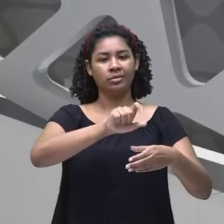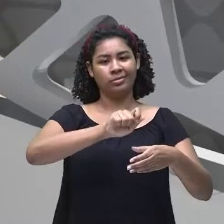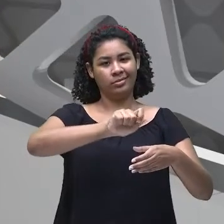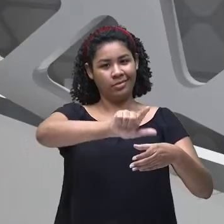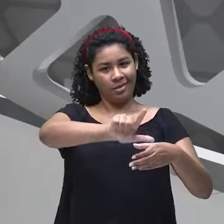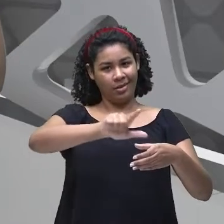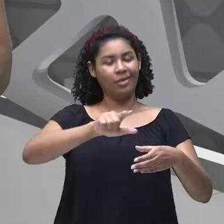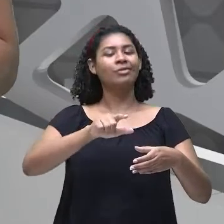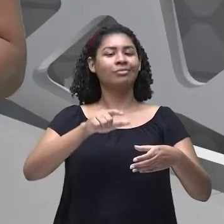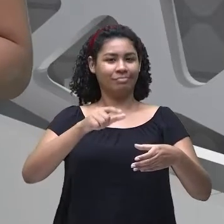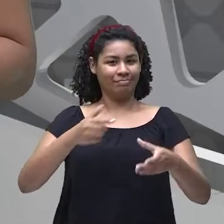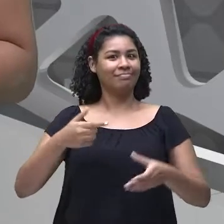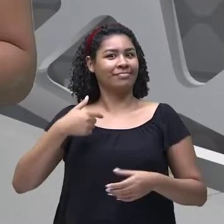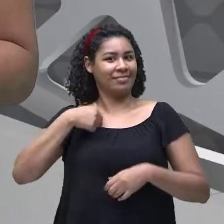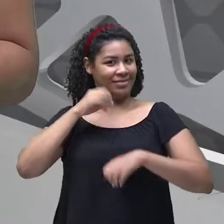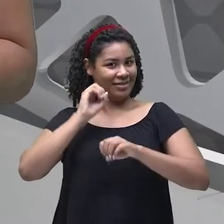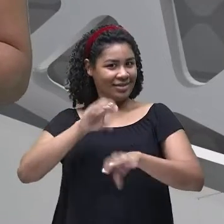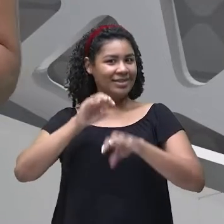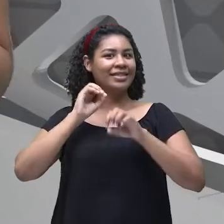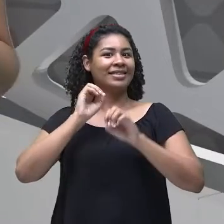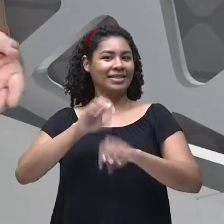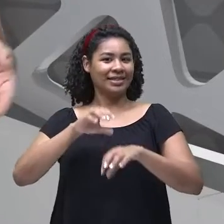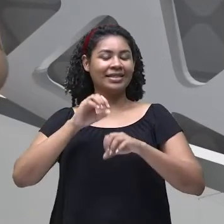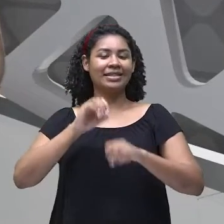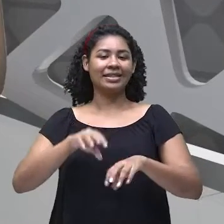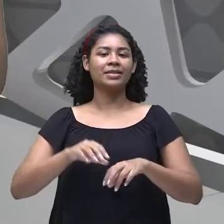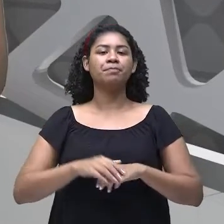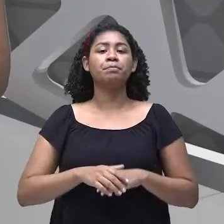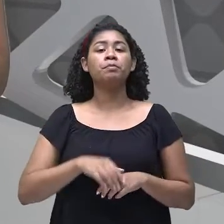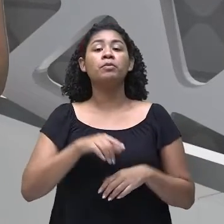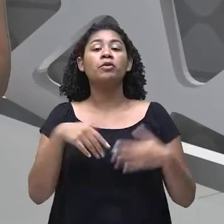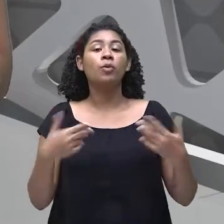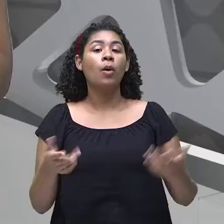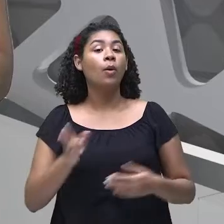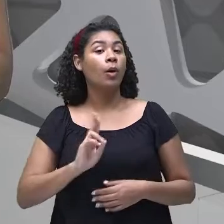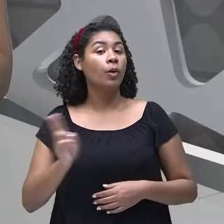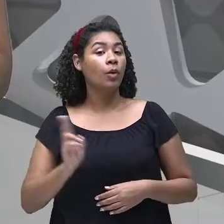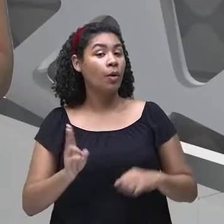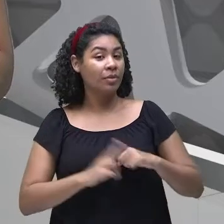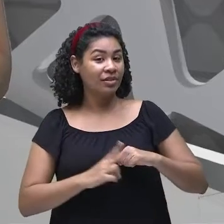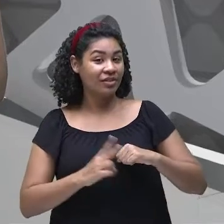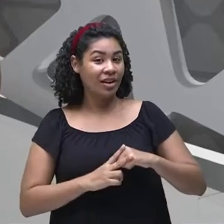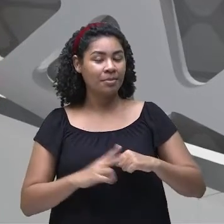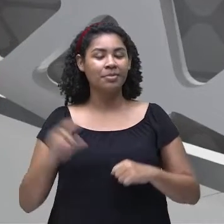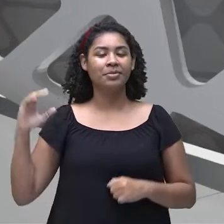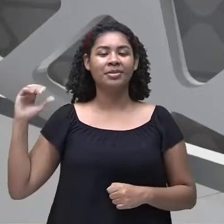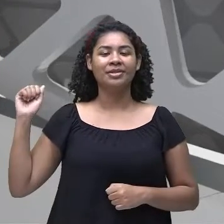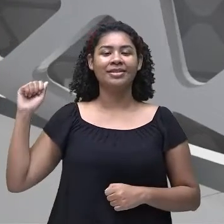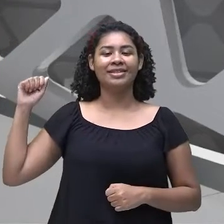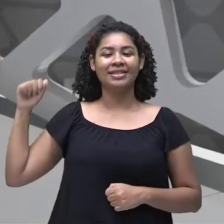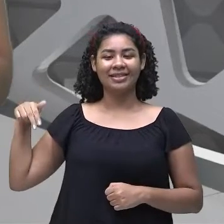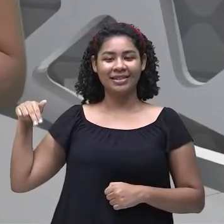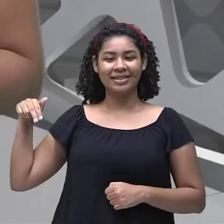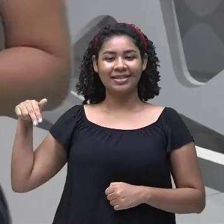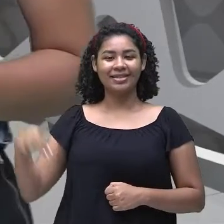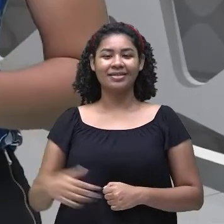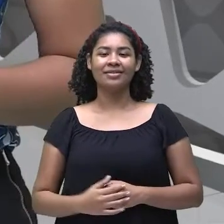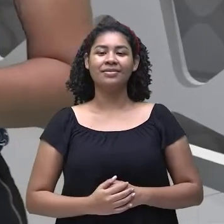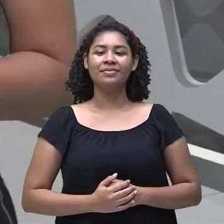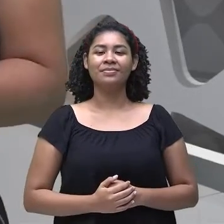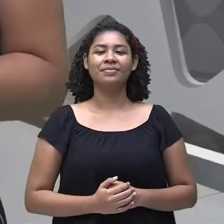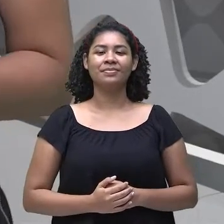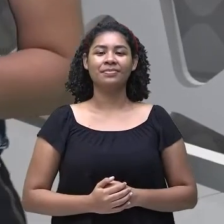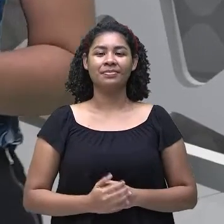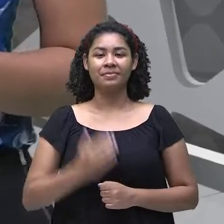esse verbo modal. E é o verbo modal can. O verbo modal can.